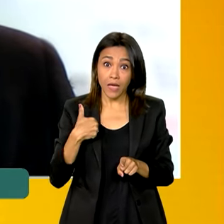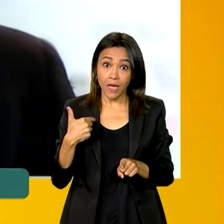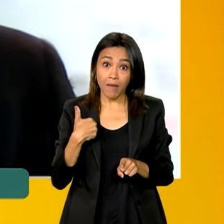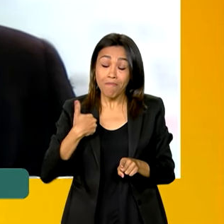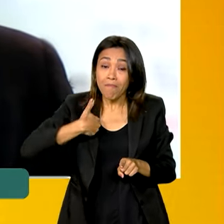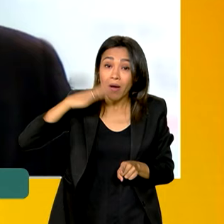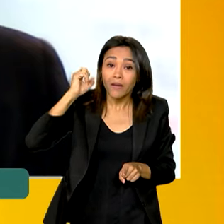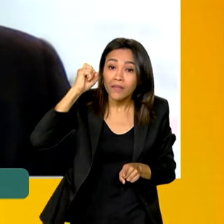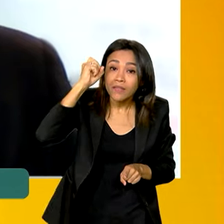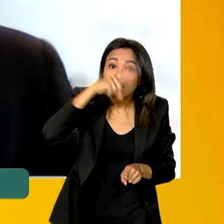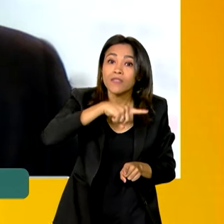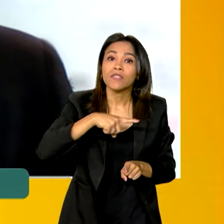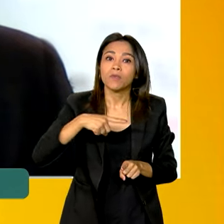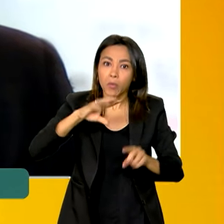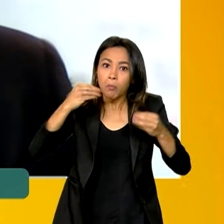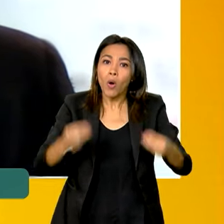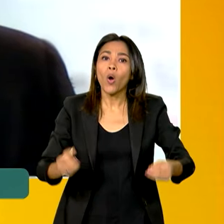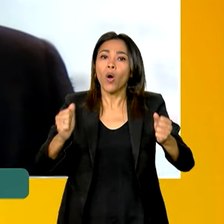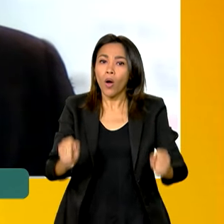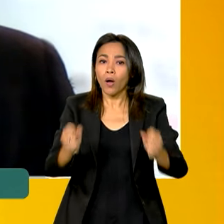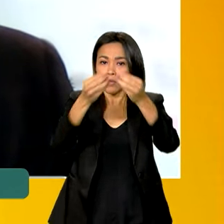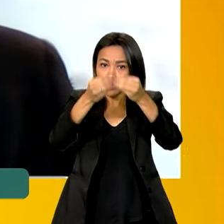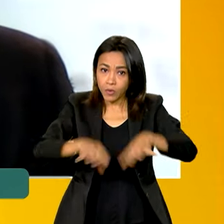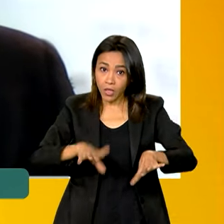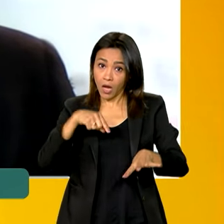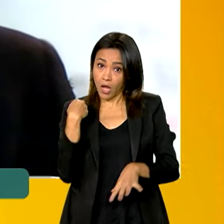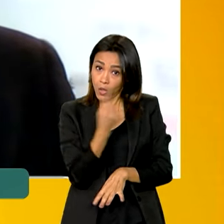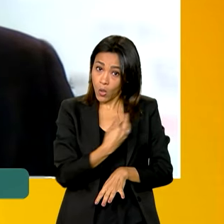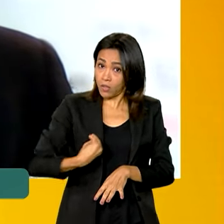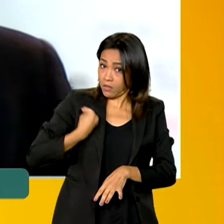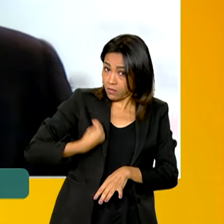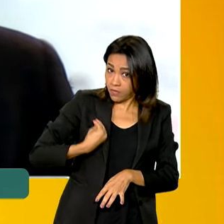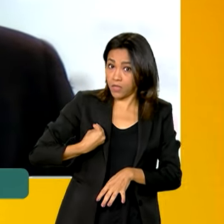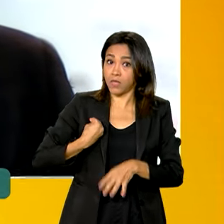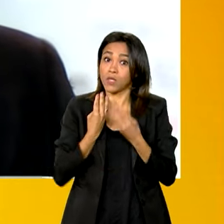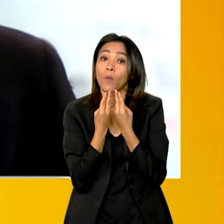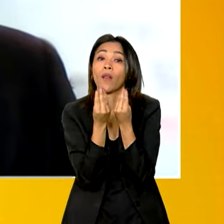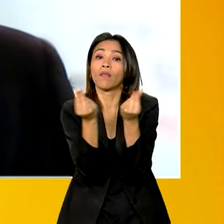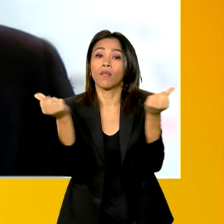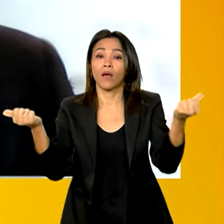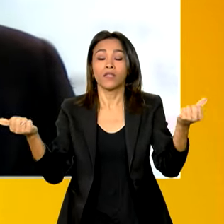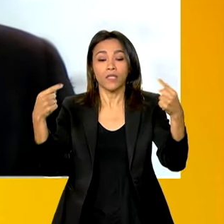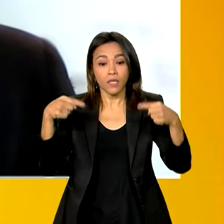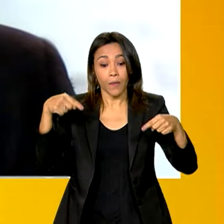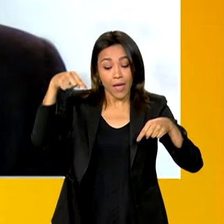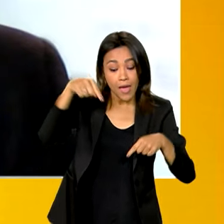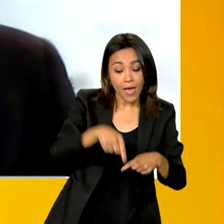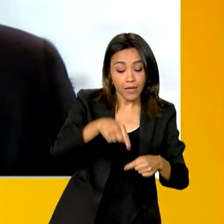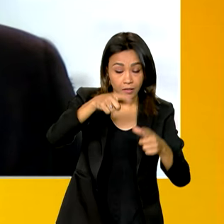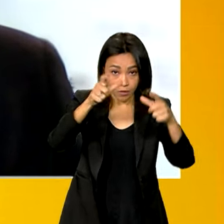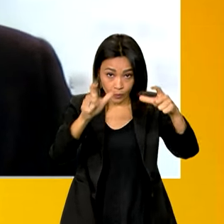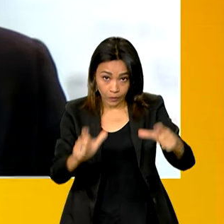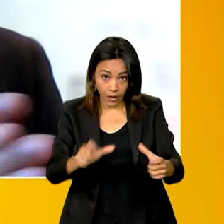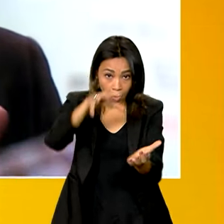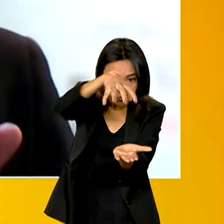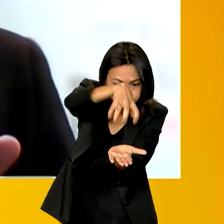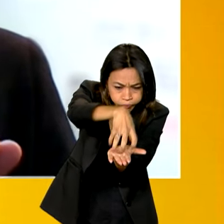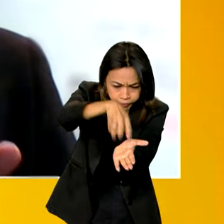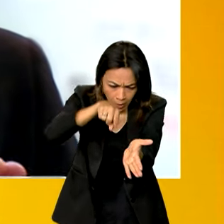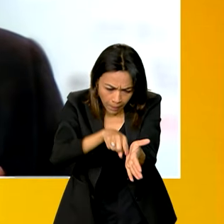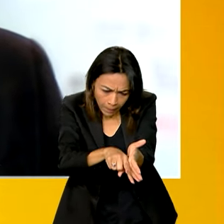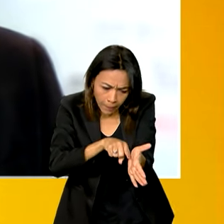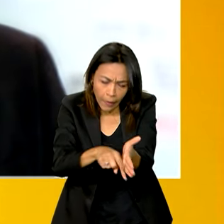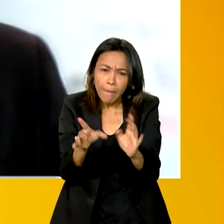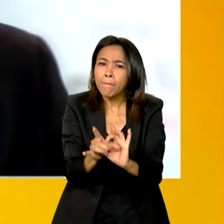complicada a nossa qualidade de vida. A soberania se dá justamente pela capacidade que o Orion provê de permitir que